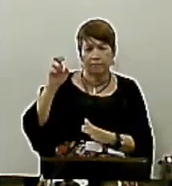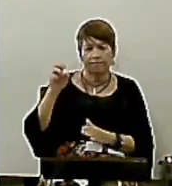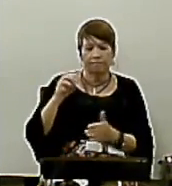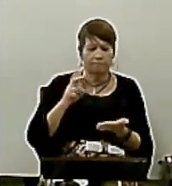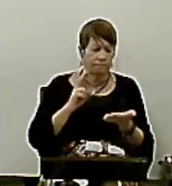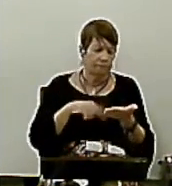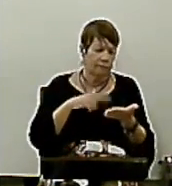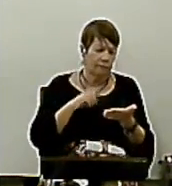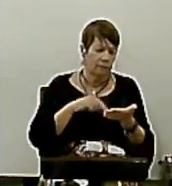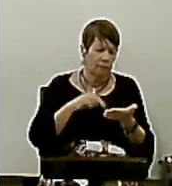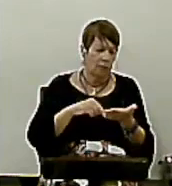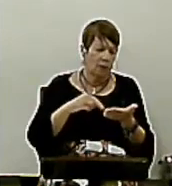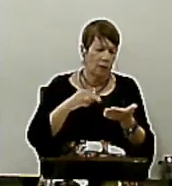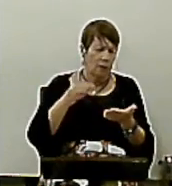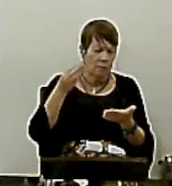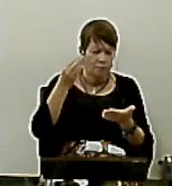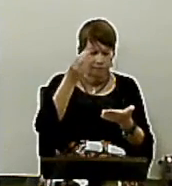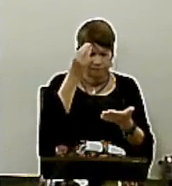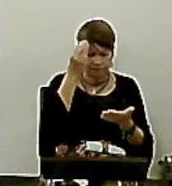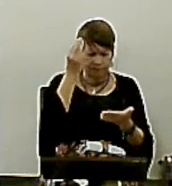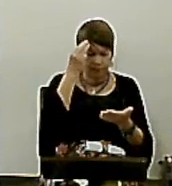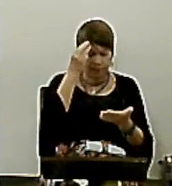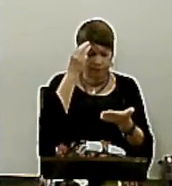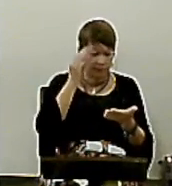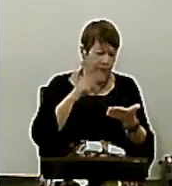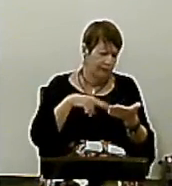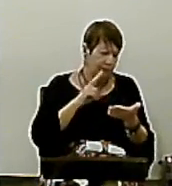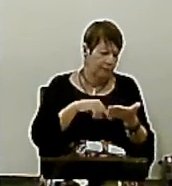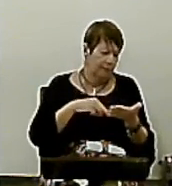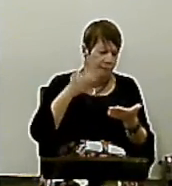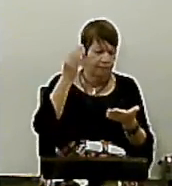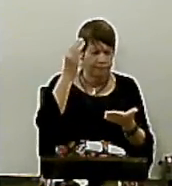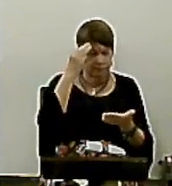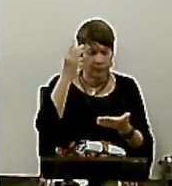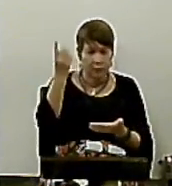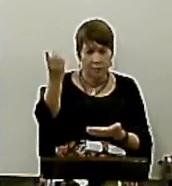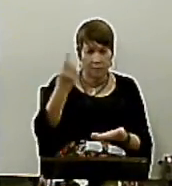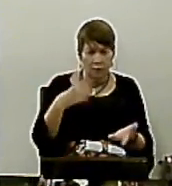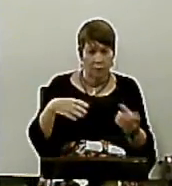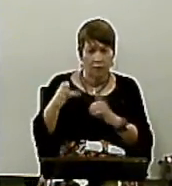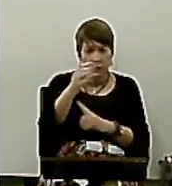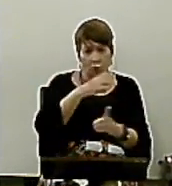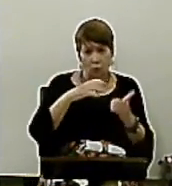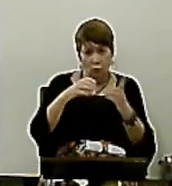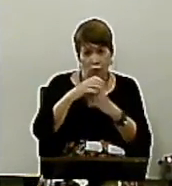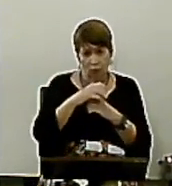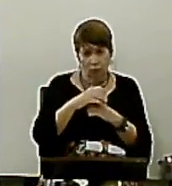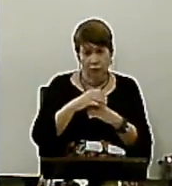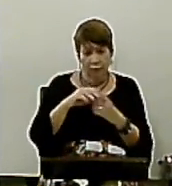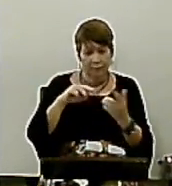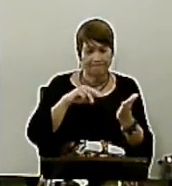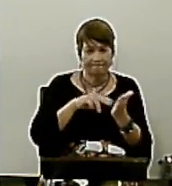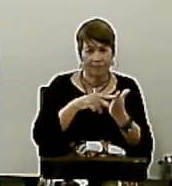E venha Para os cultos Para ouvir O que significa Andar dentro Da regra Do Espírito